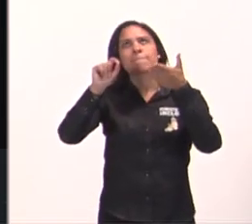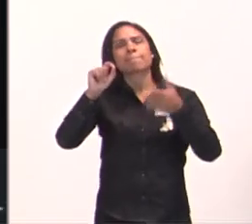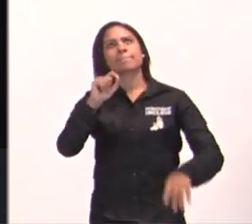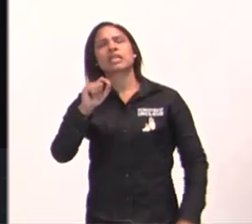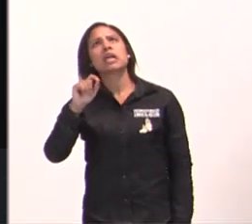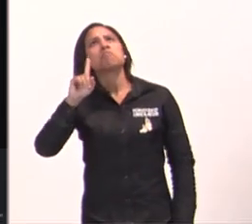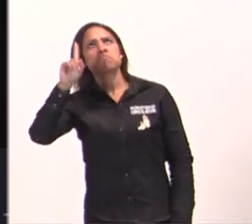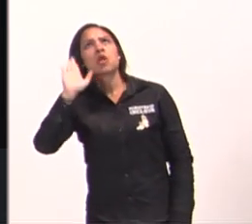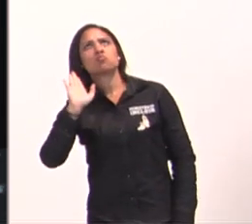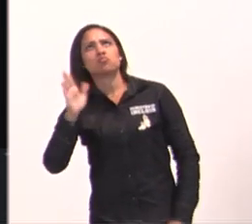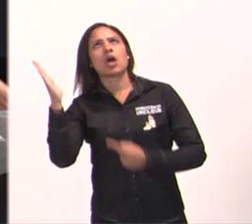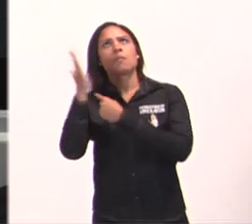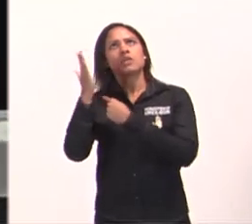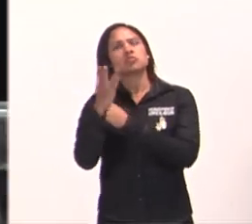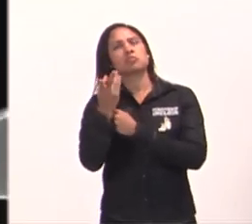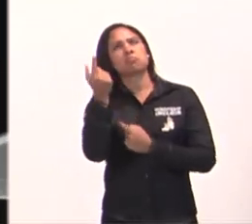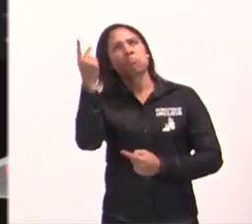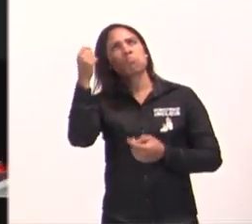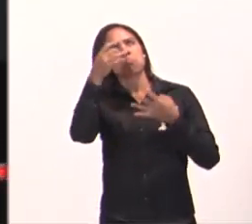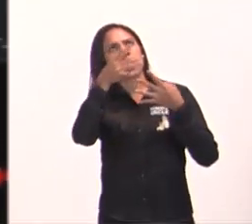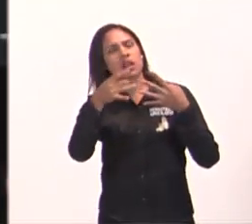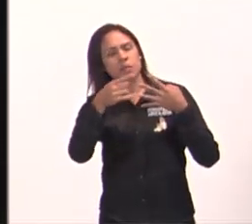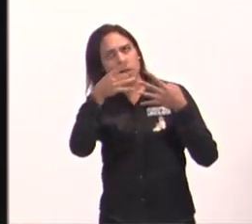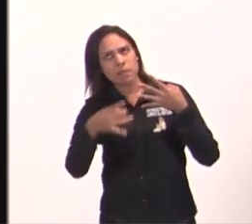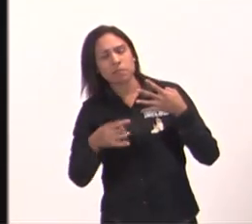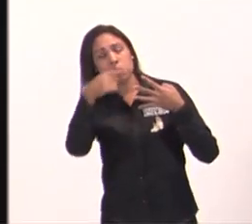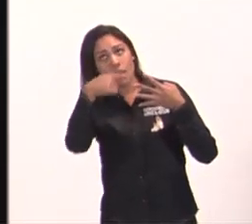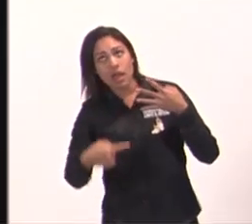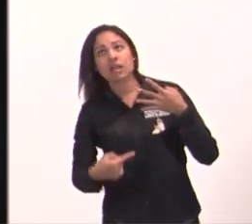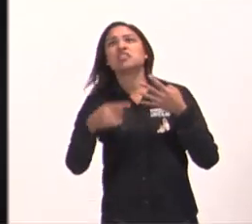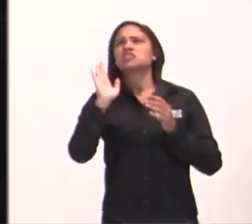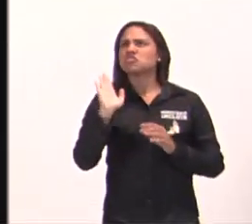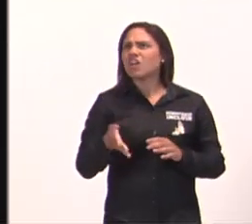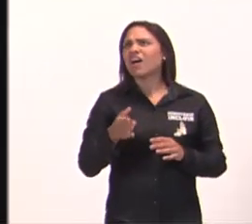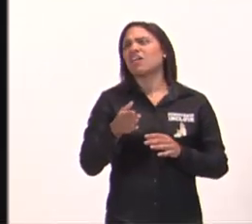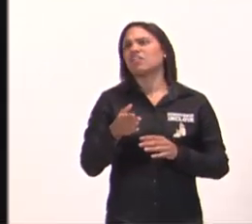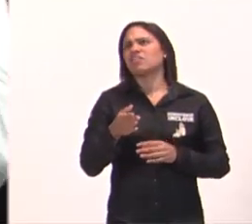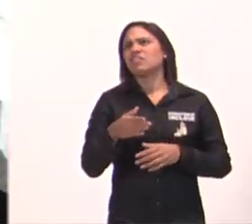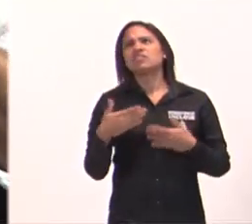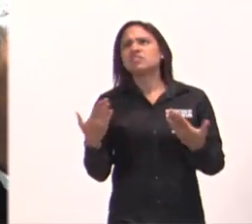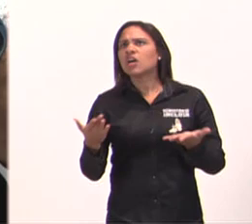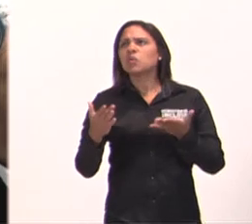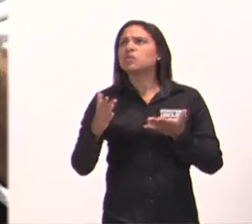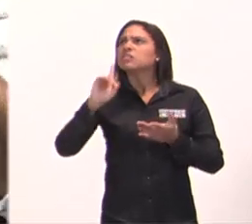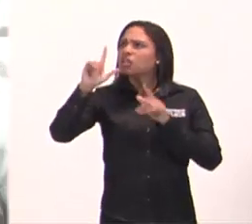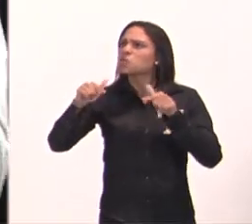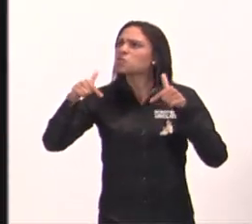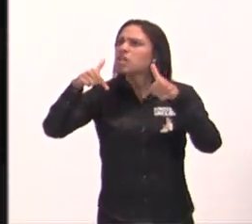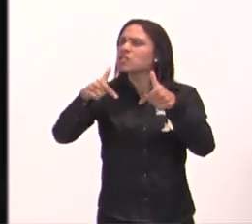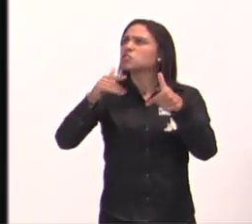Deus já cuidou de mim, muitas vezes, Deus já operou da minha história, muitas vezes, esse Deus, não merece a minha